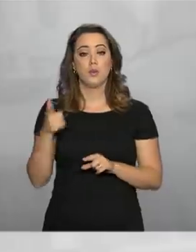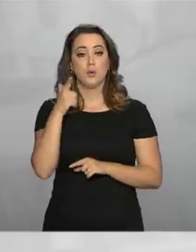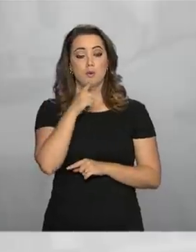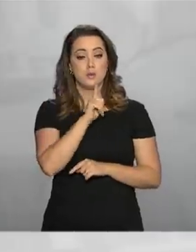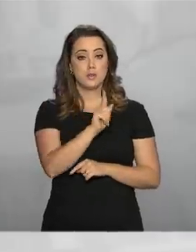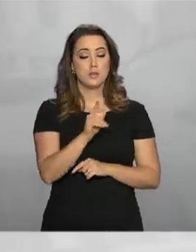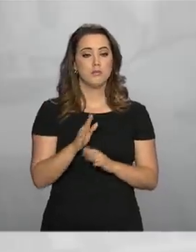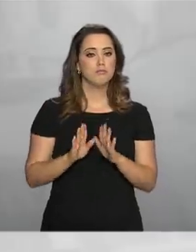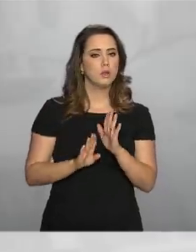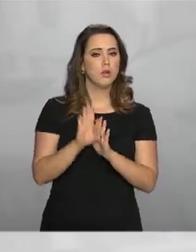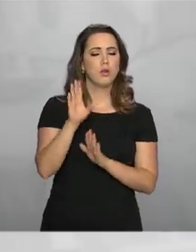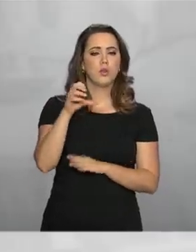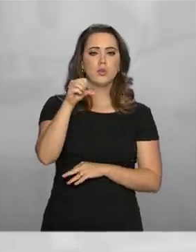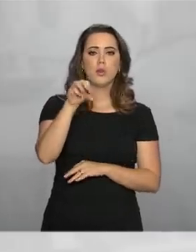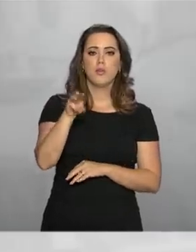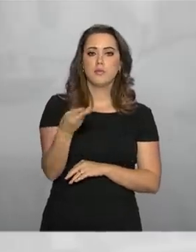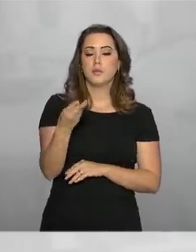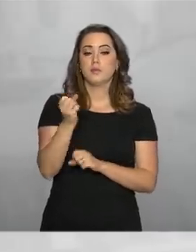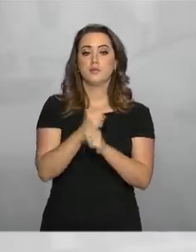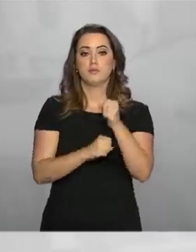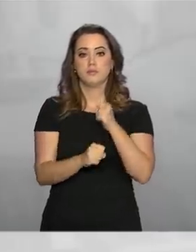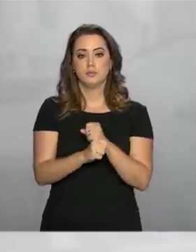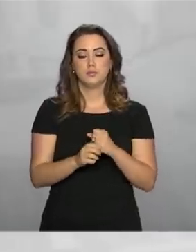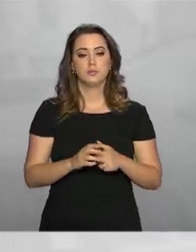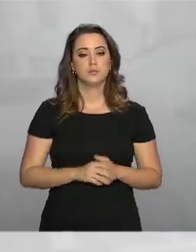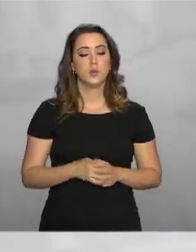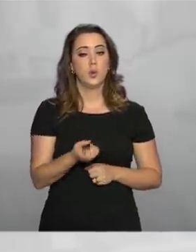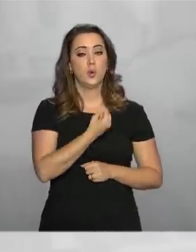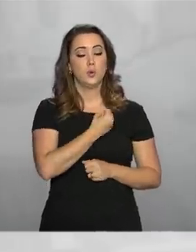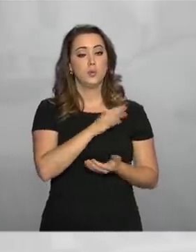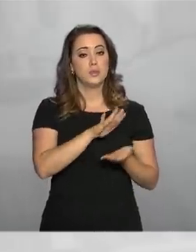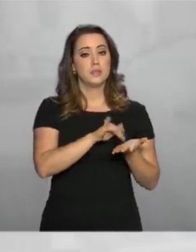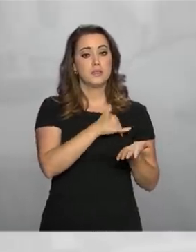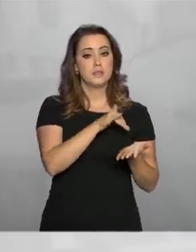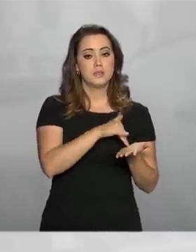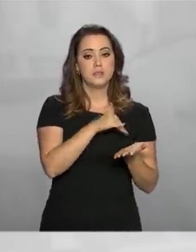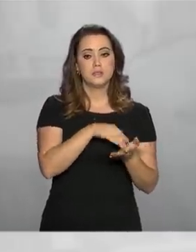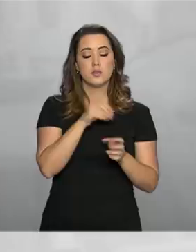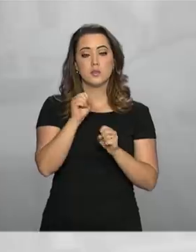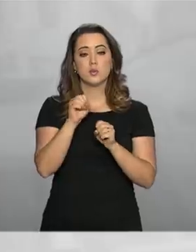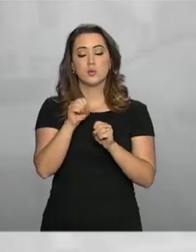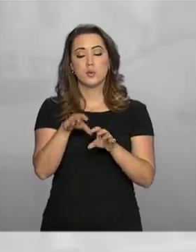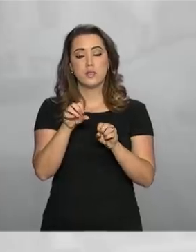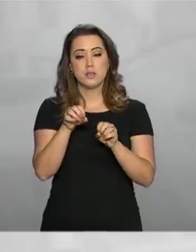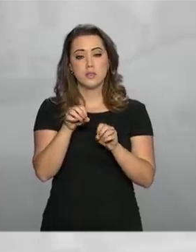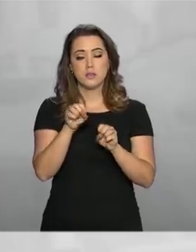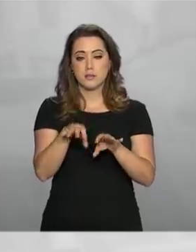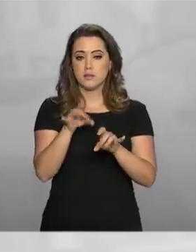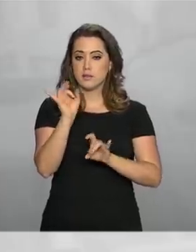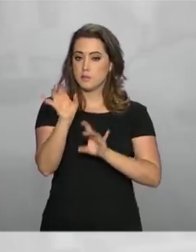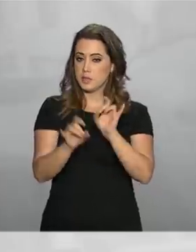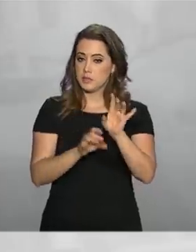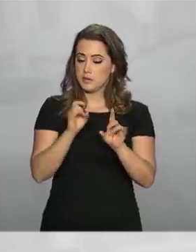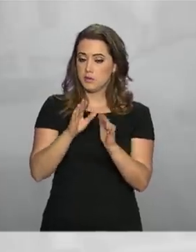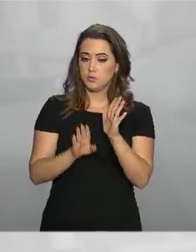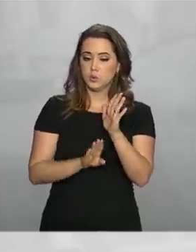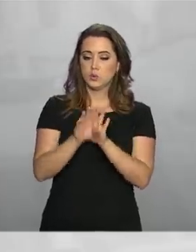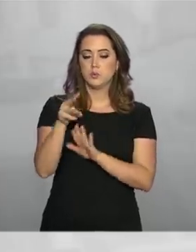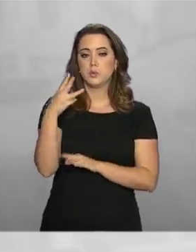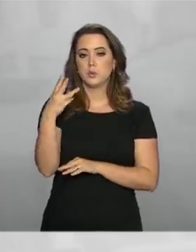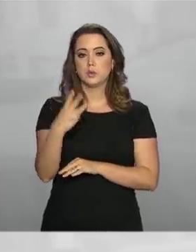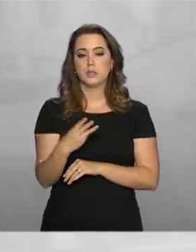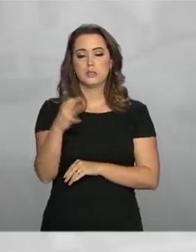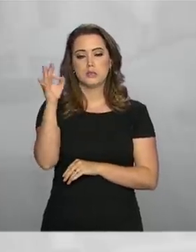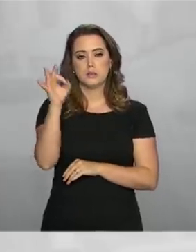atingindo cerca de 9 milhões no ano passado. O número de matrículas da educação especial também aumentou mais de 33